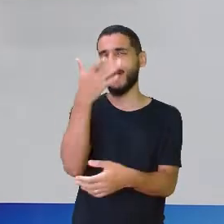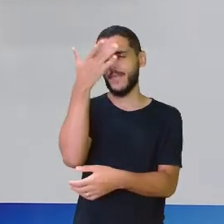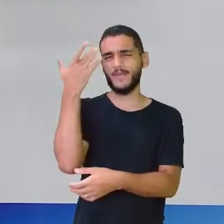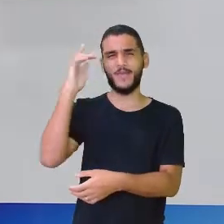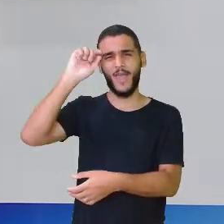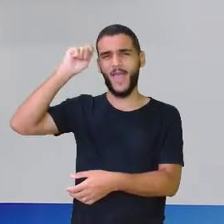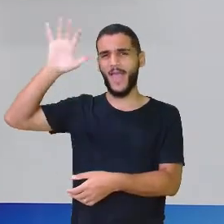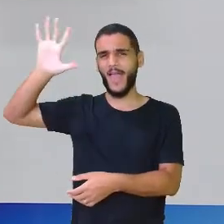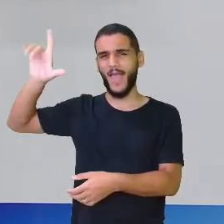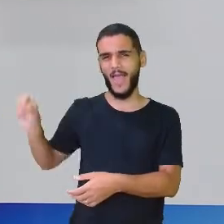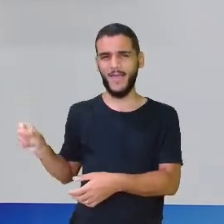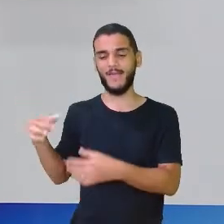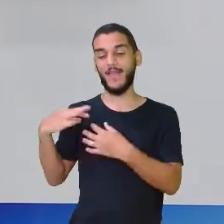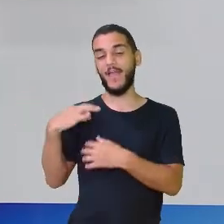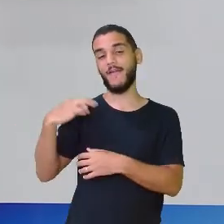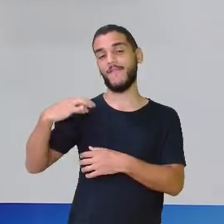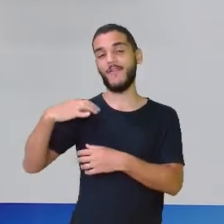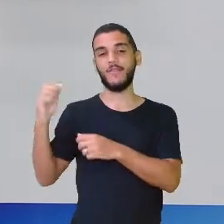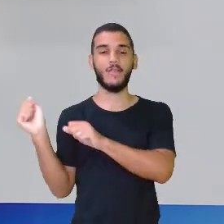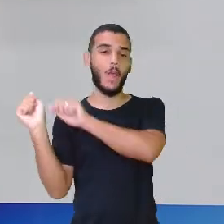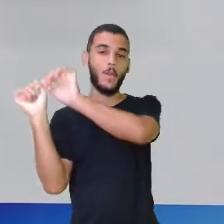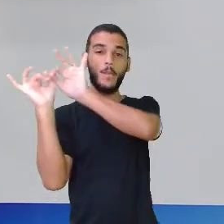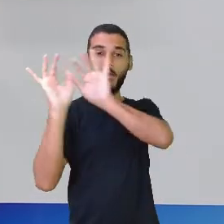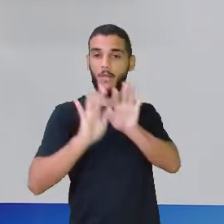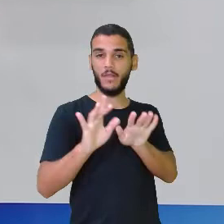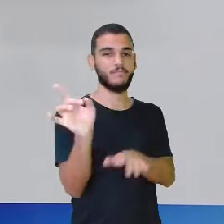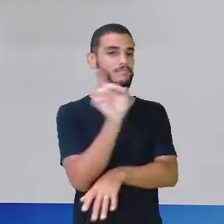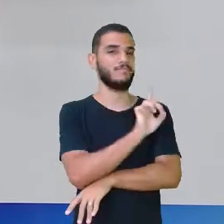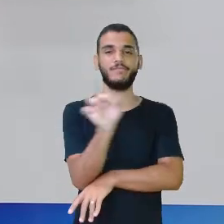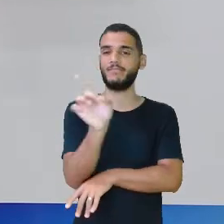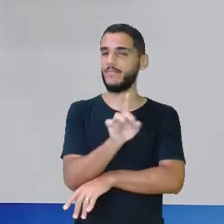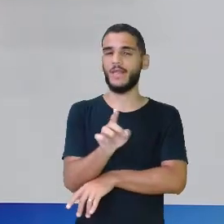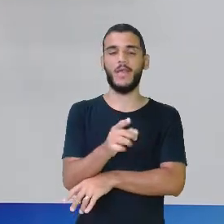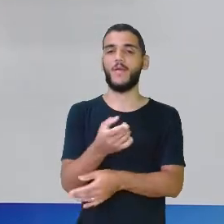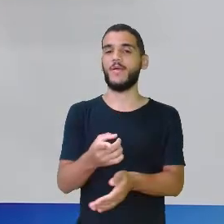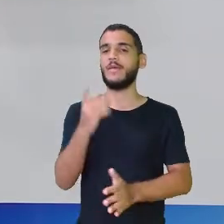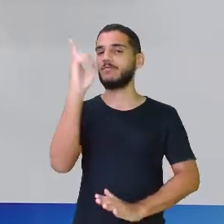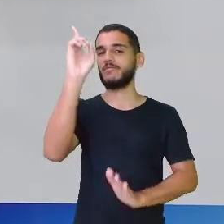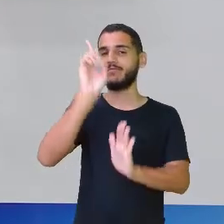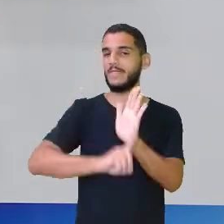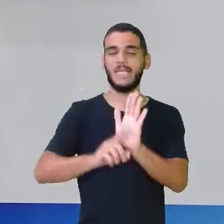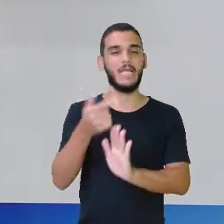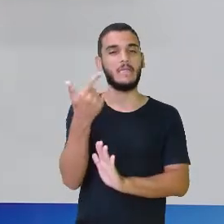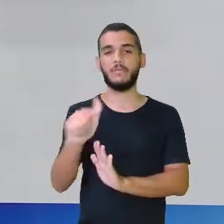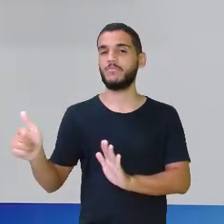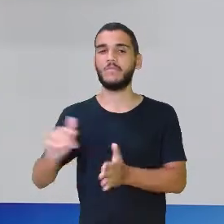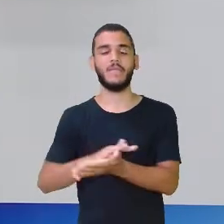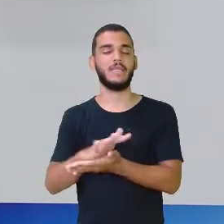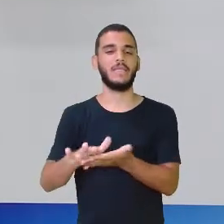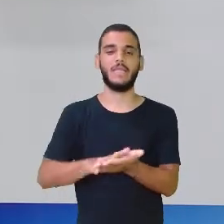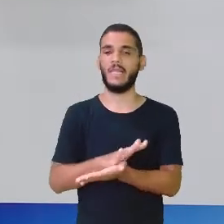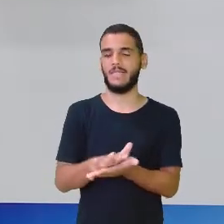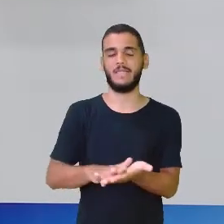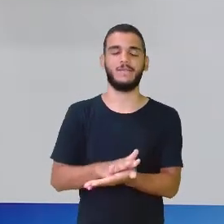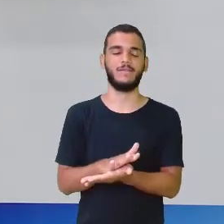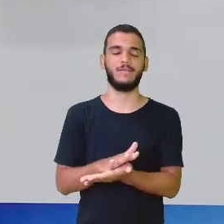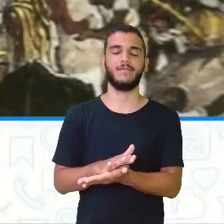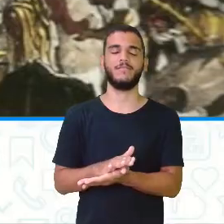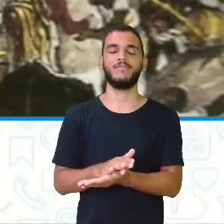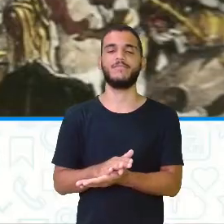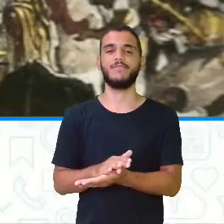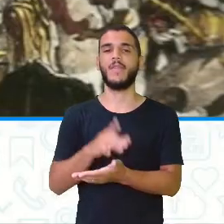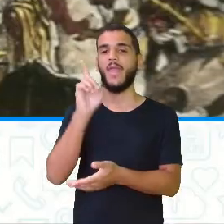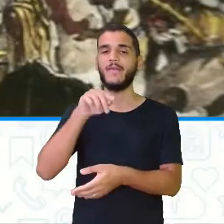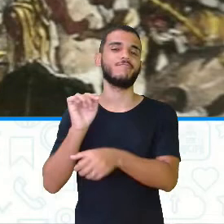eles queriam. Não, eles não tinham direito a nada, nem muitas vezes a se alimentar normalmente, como a gente faz. Então,